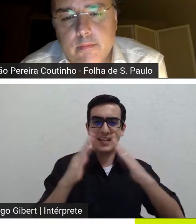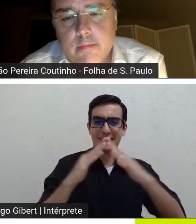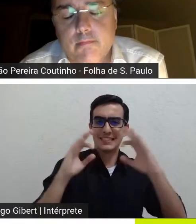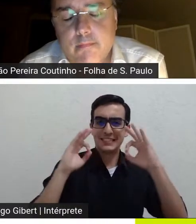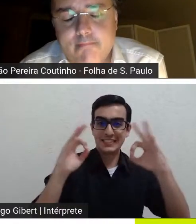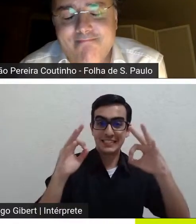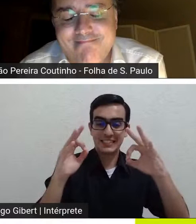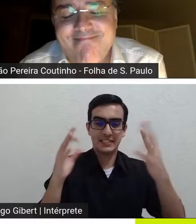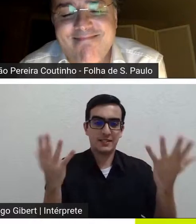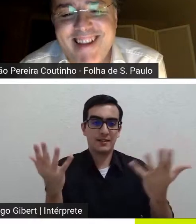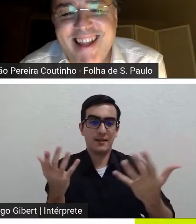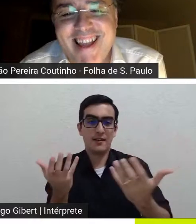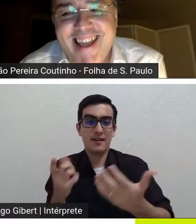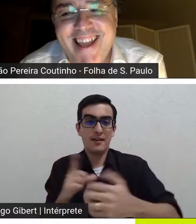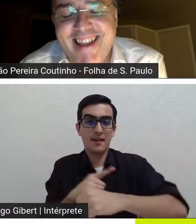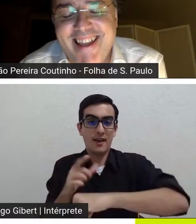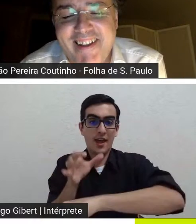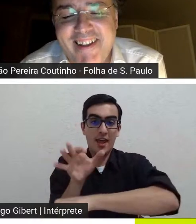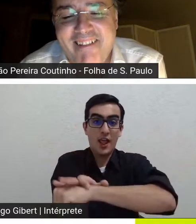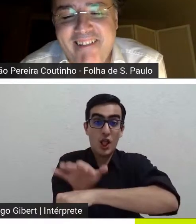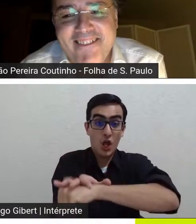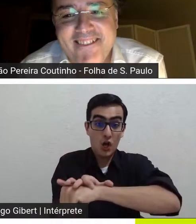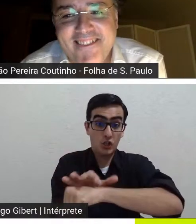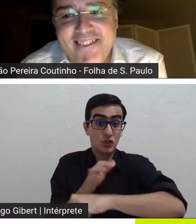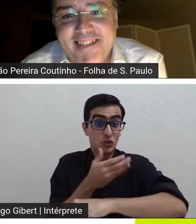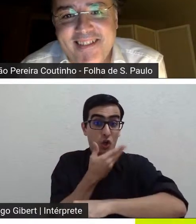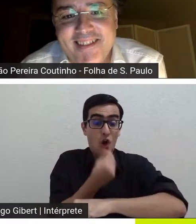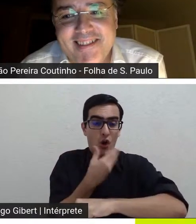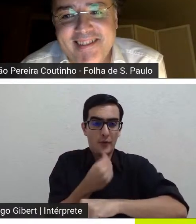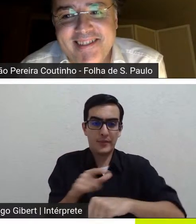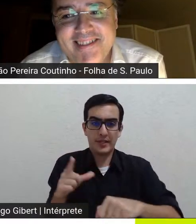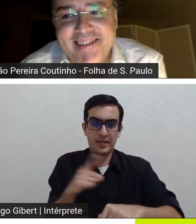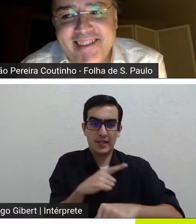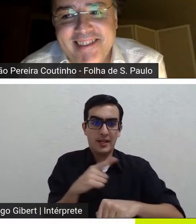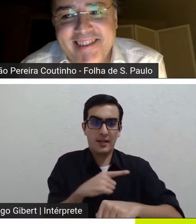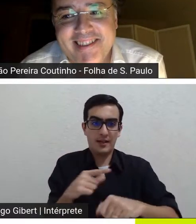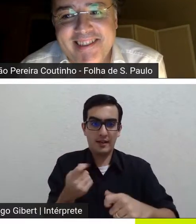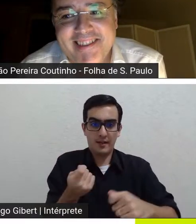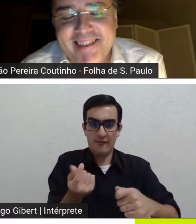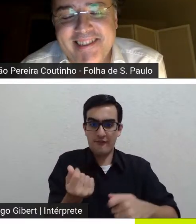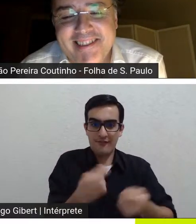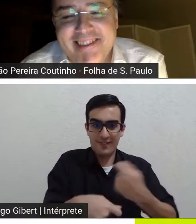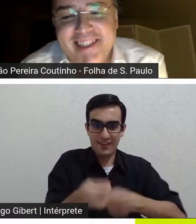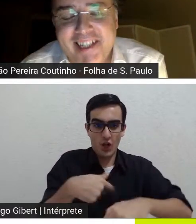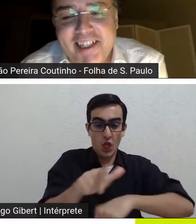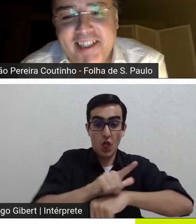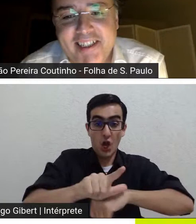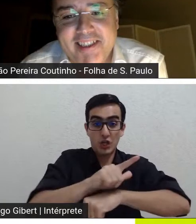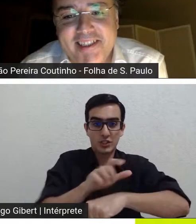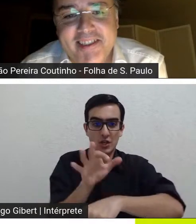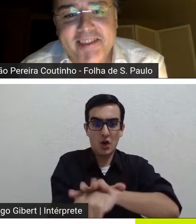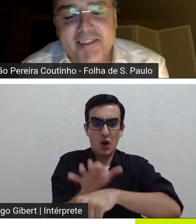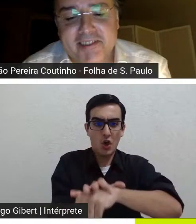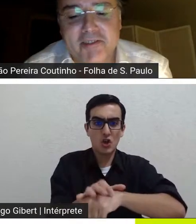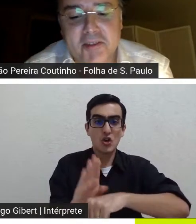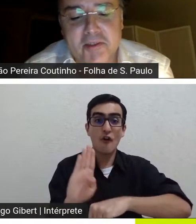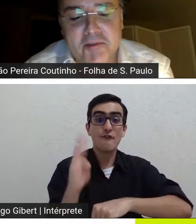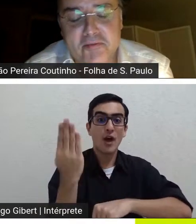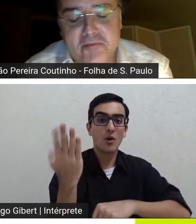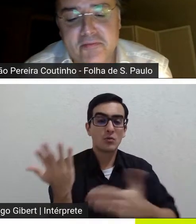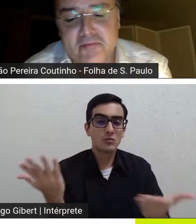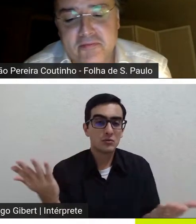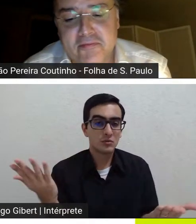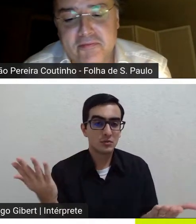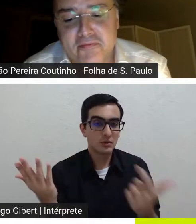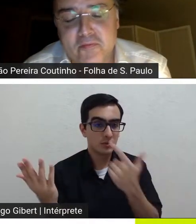lá ele é joalheiro não é e a joia os relógios falso o rolo que ele